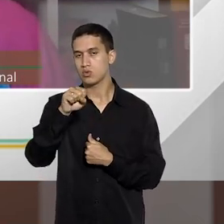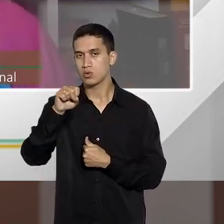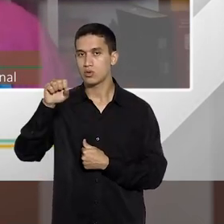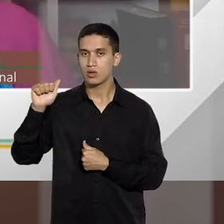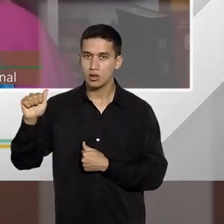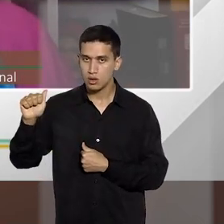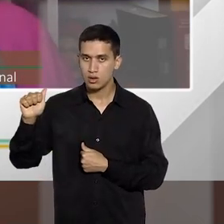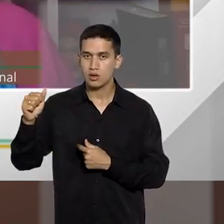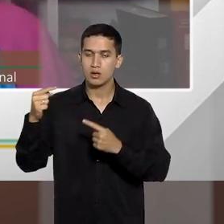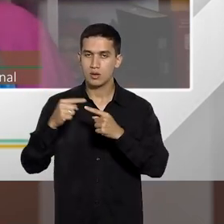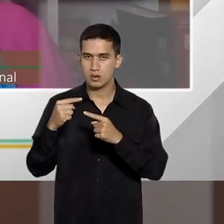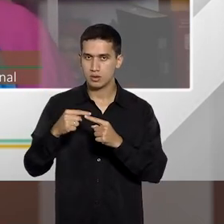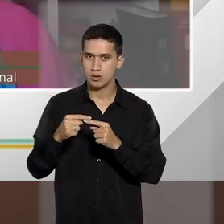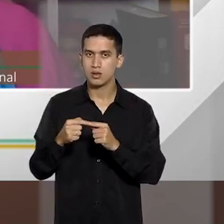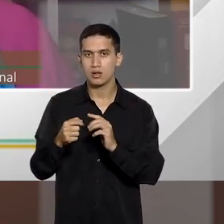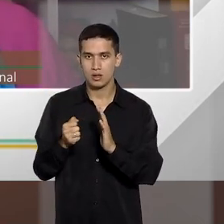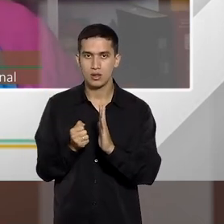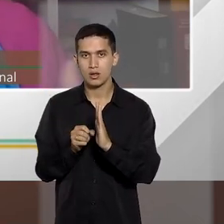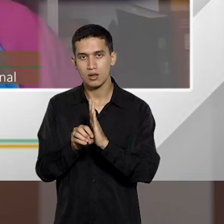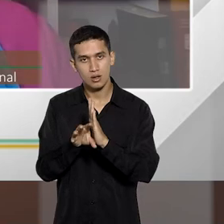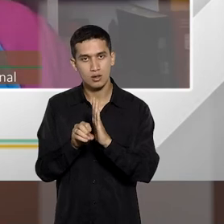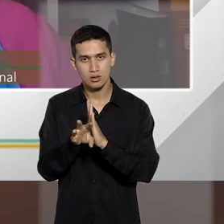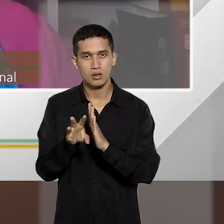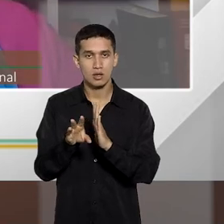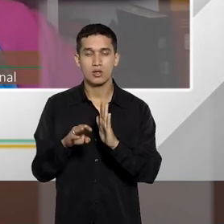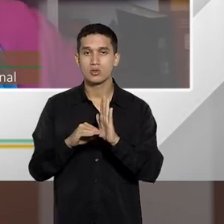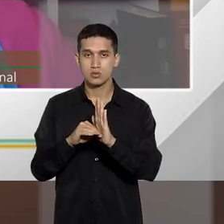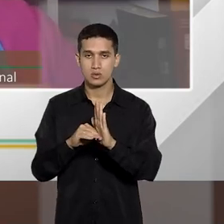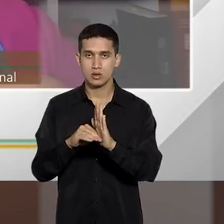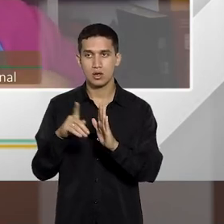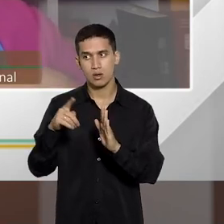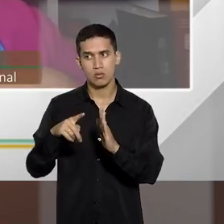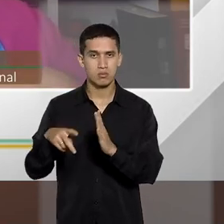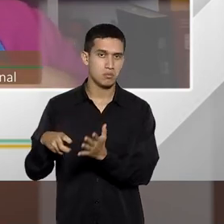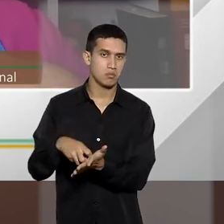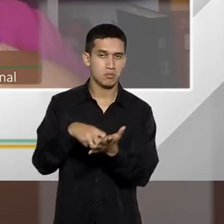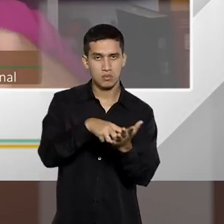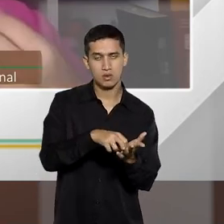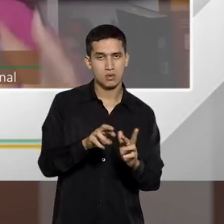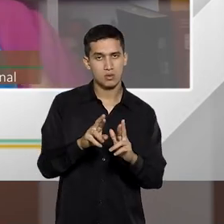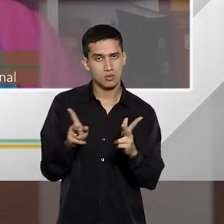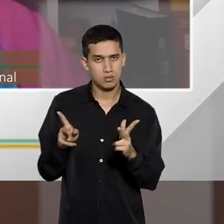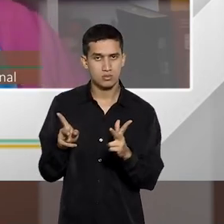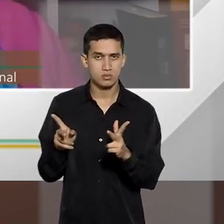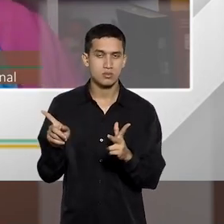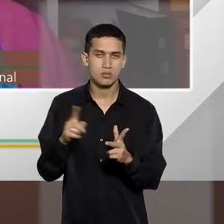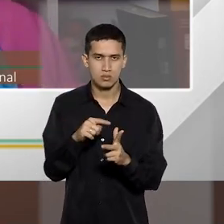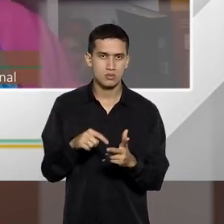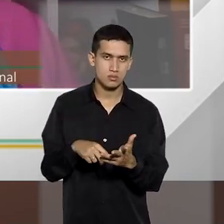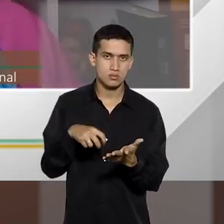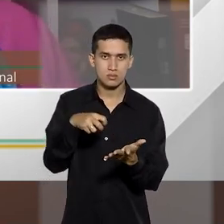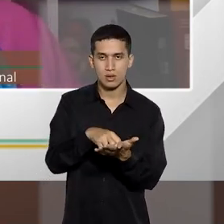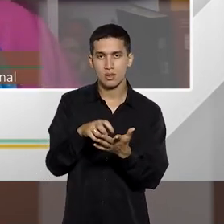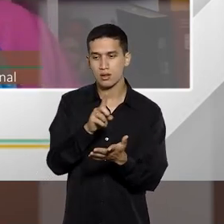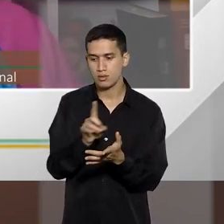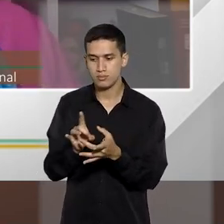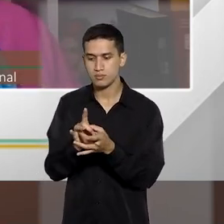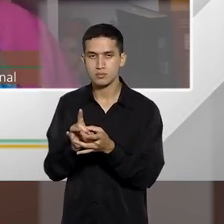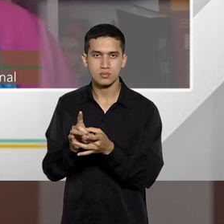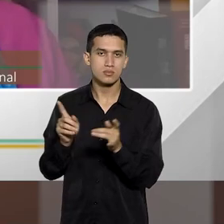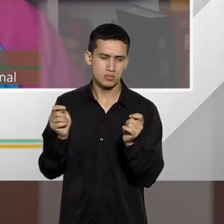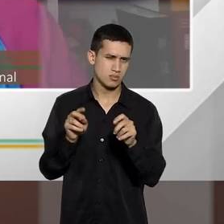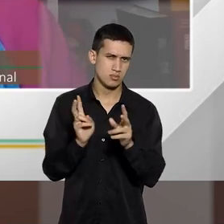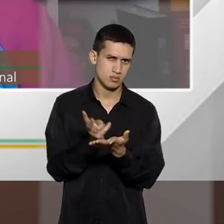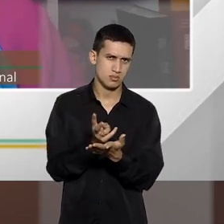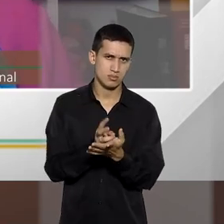aplicável, um benefício aplicável, uma pena, na verdade, uma pena alternativa, vai ser aplicada uma pena não privativa de liberdade antes